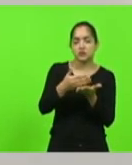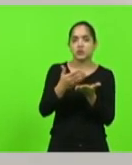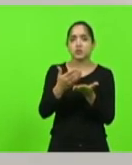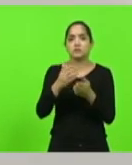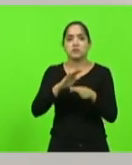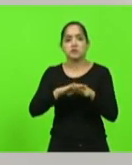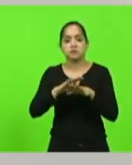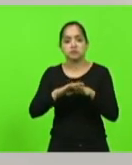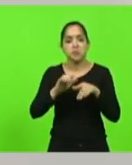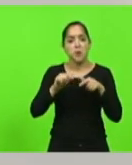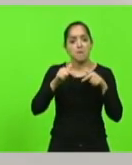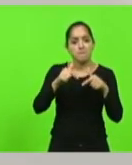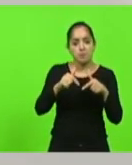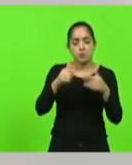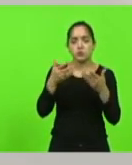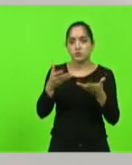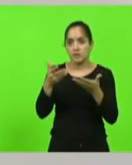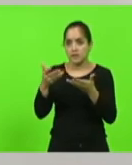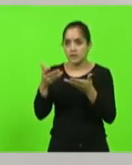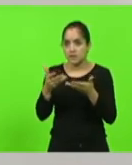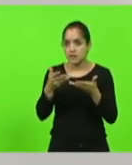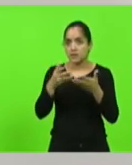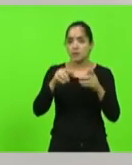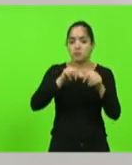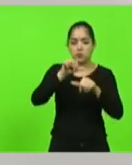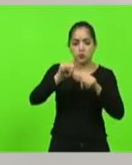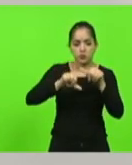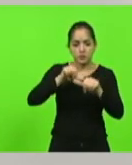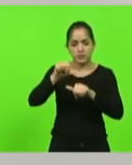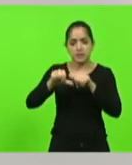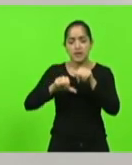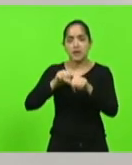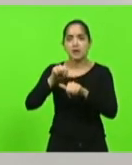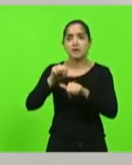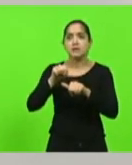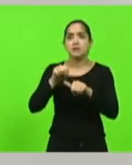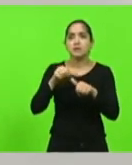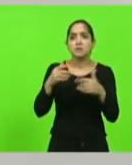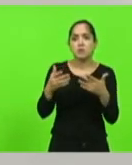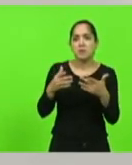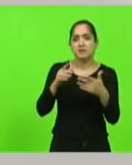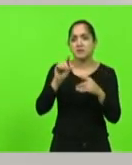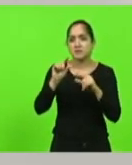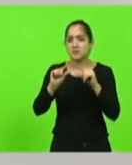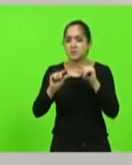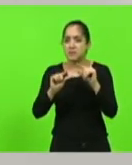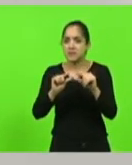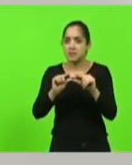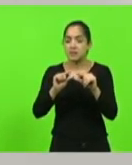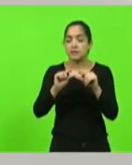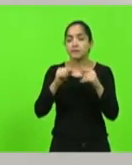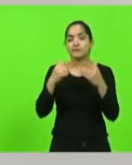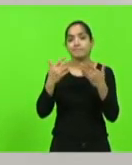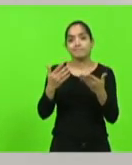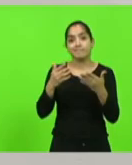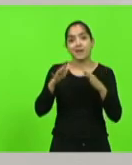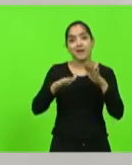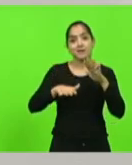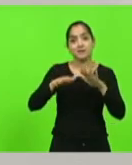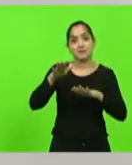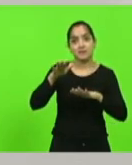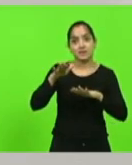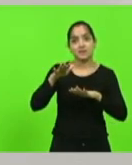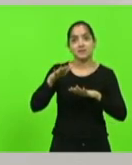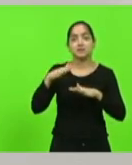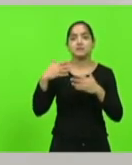buscam fazer algum tipo de reforma, por mais que elas sejam tímidas e muito aquém do necessário, muitas vezes ainda o